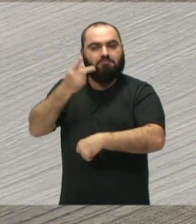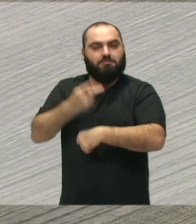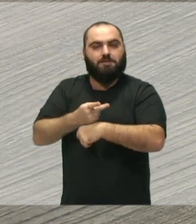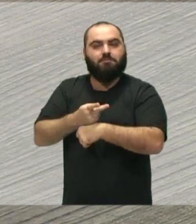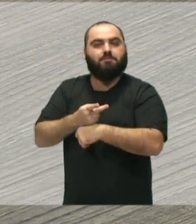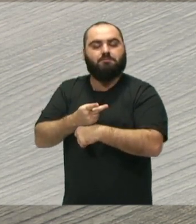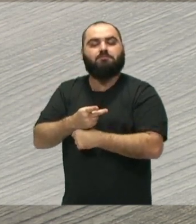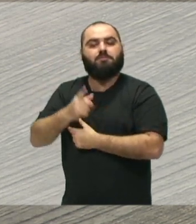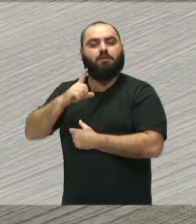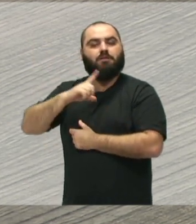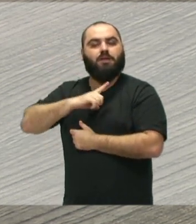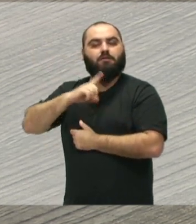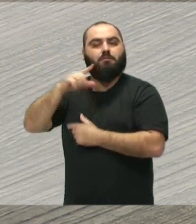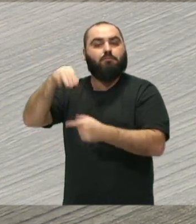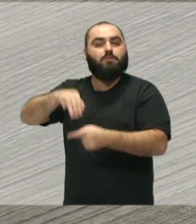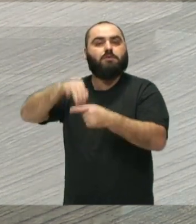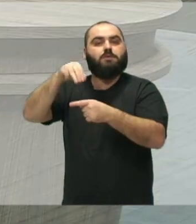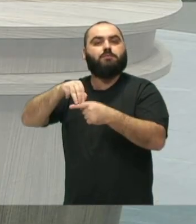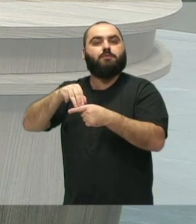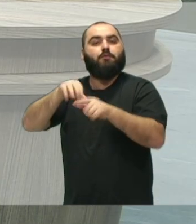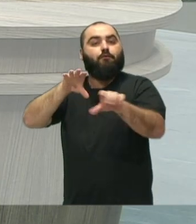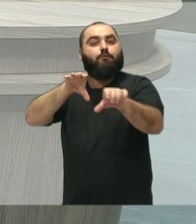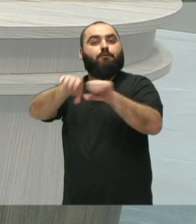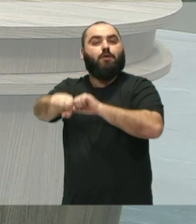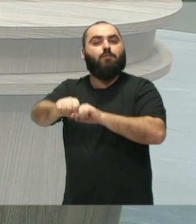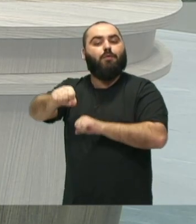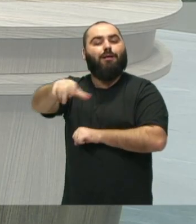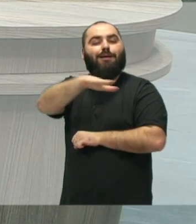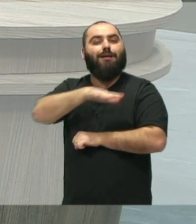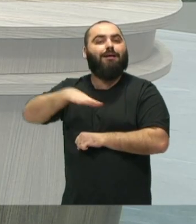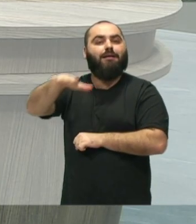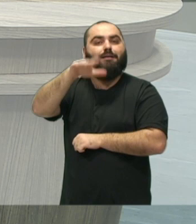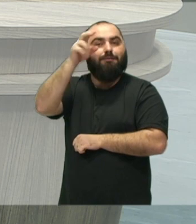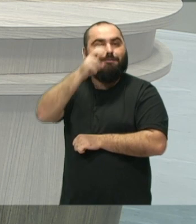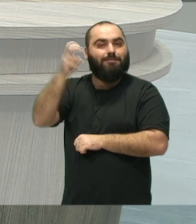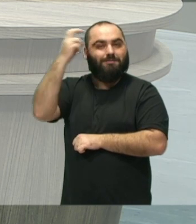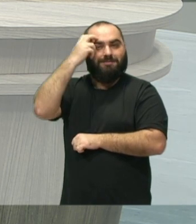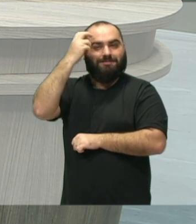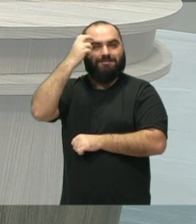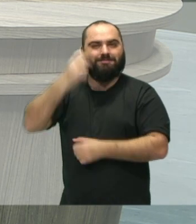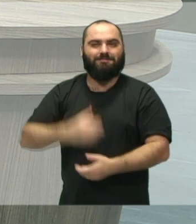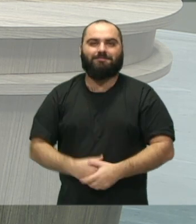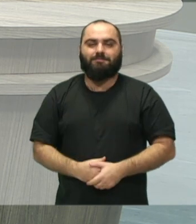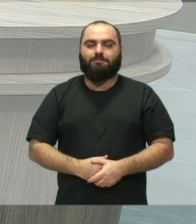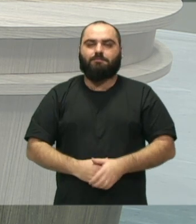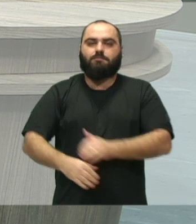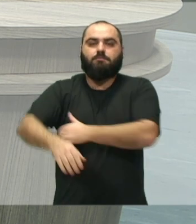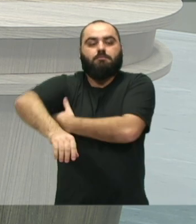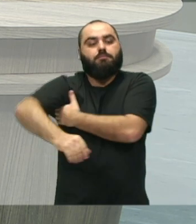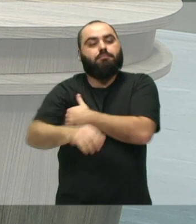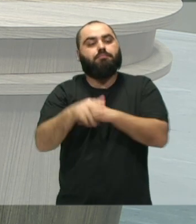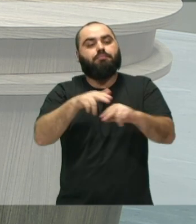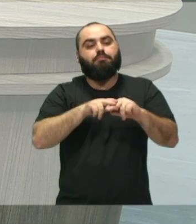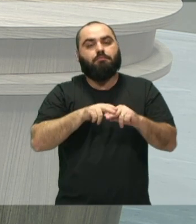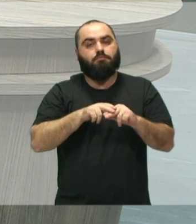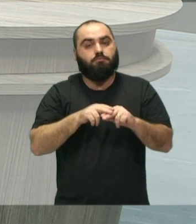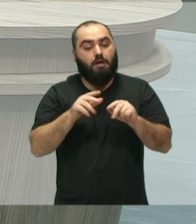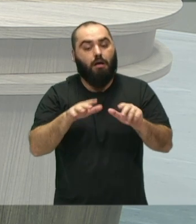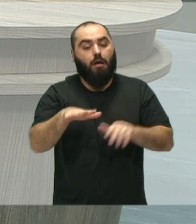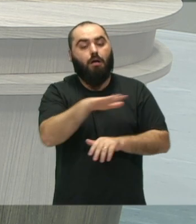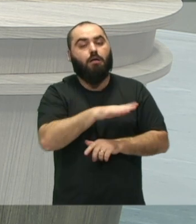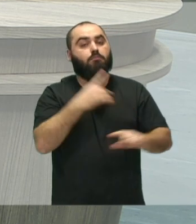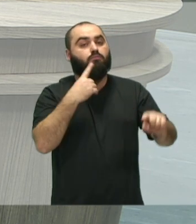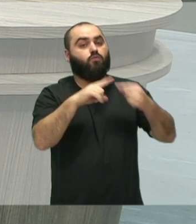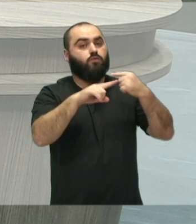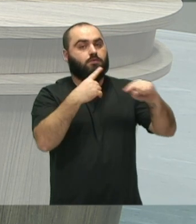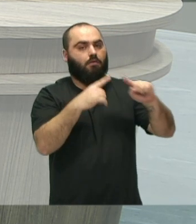promovam a formação na área da cultura, no nosso caso, a formação profissional na área da música. Então,